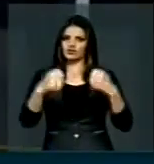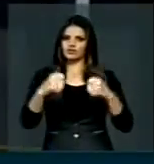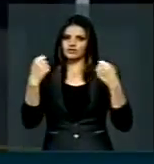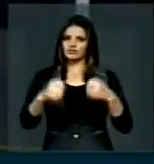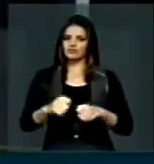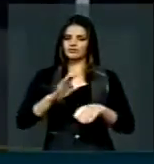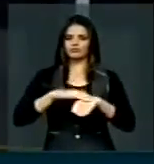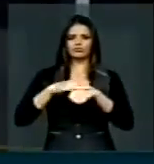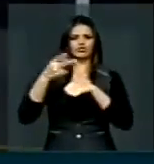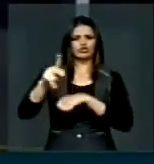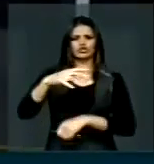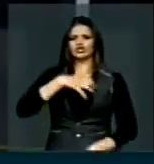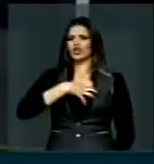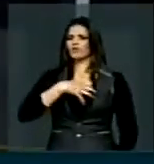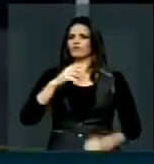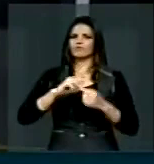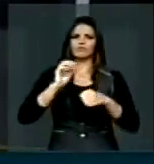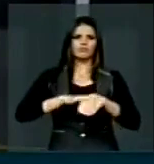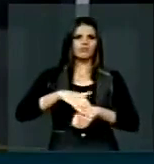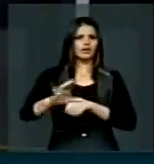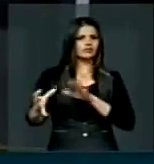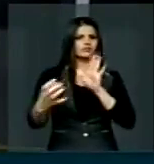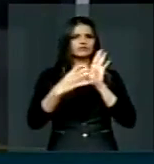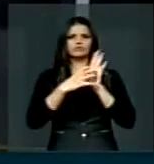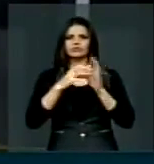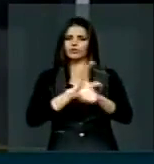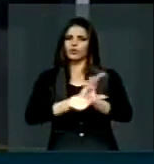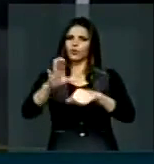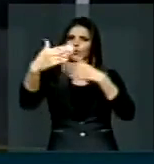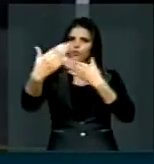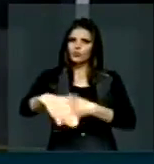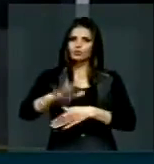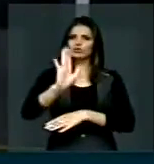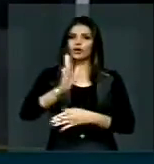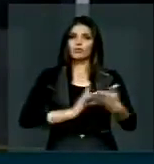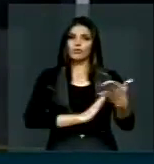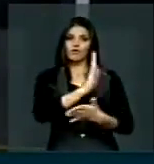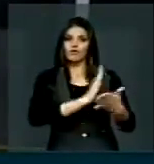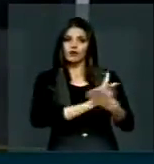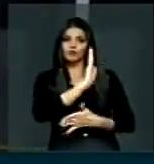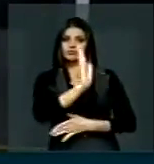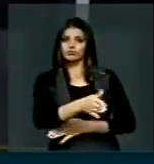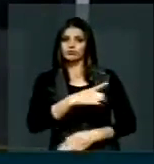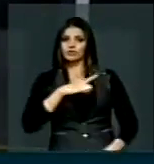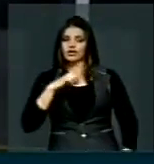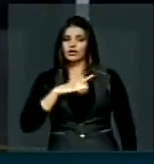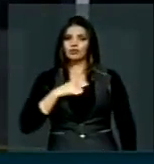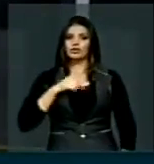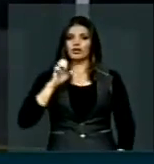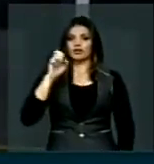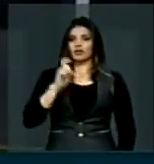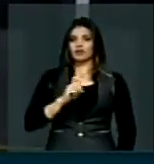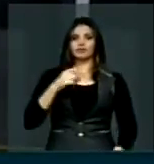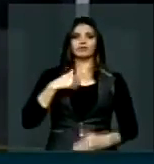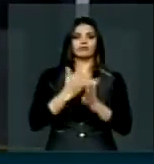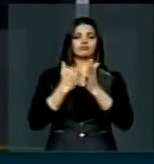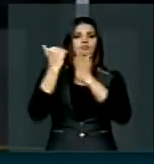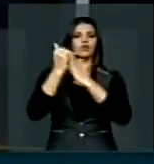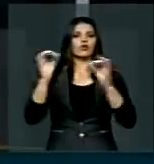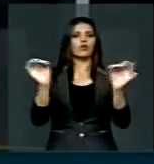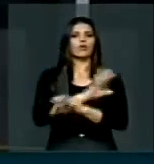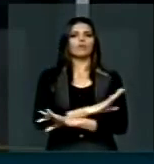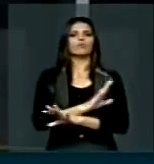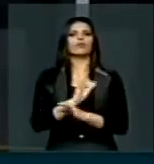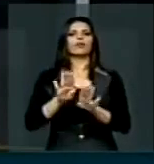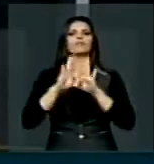arranjar um jeito, fazer mais concursos, chamar os que já foram aprovados, os excedentes e completar